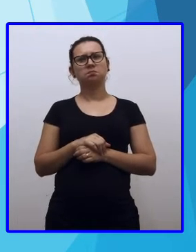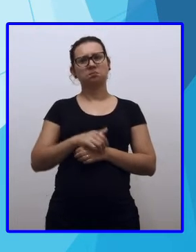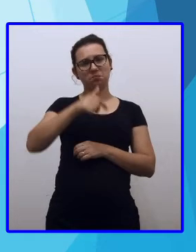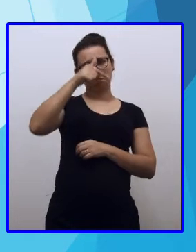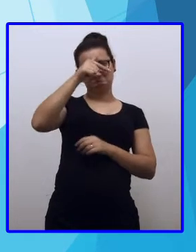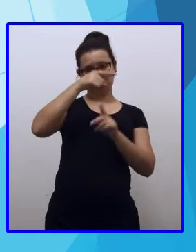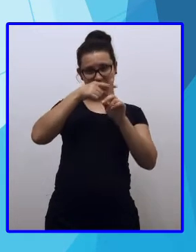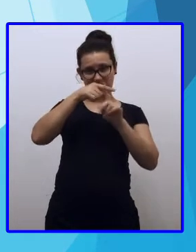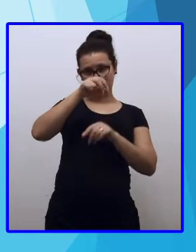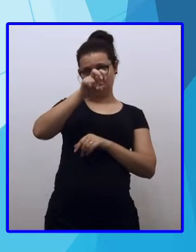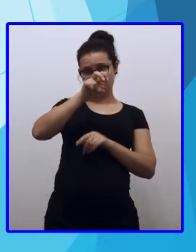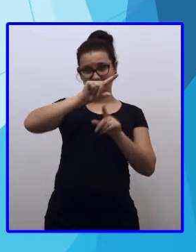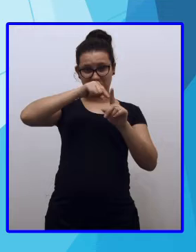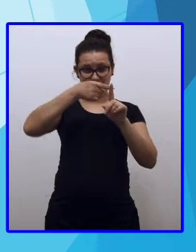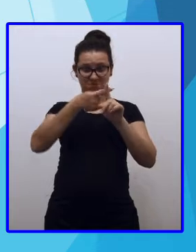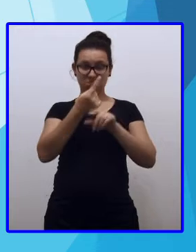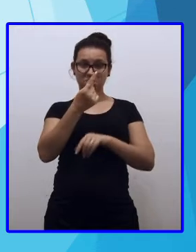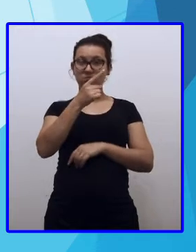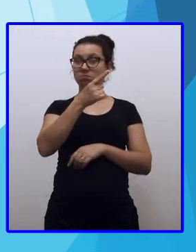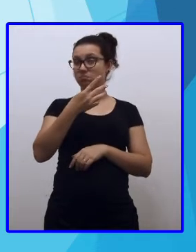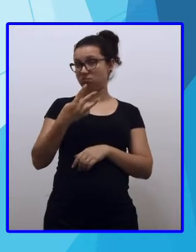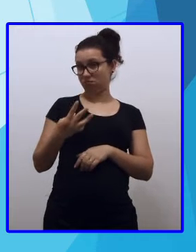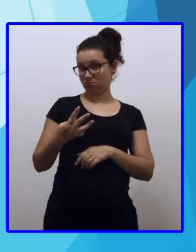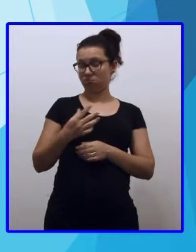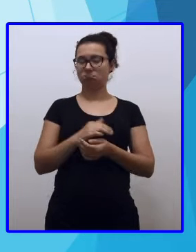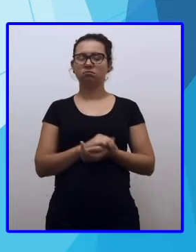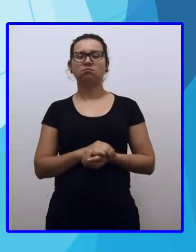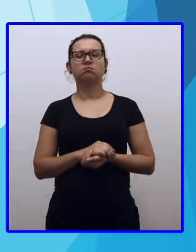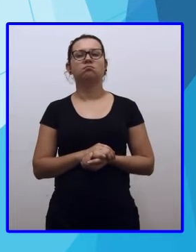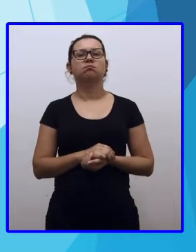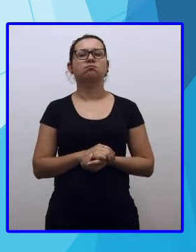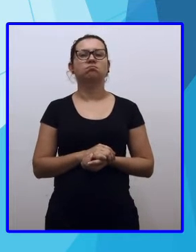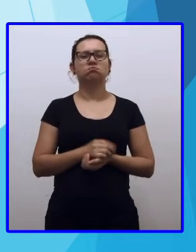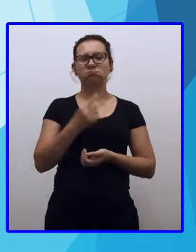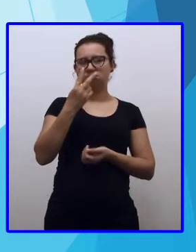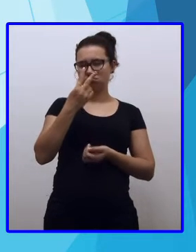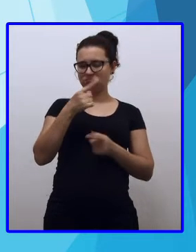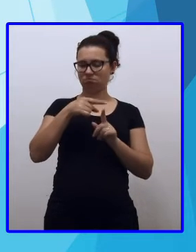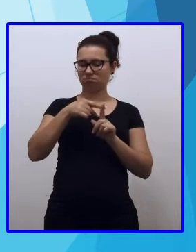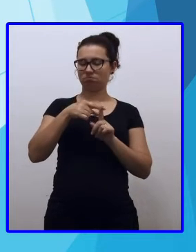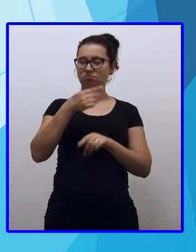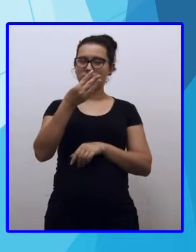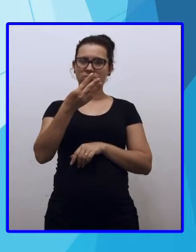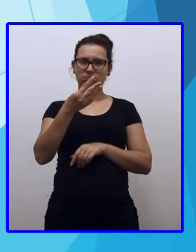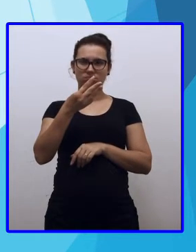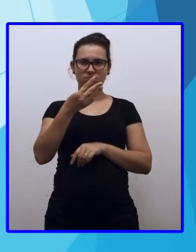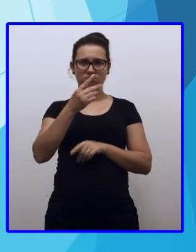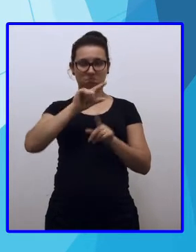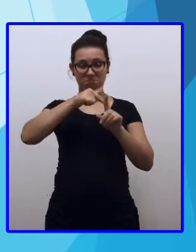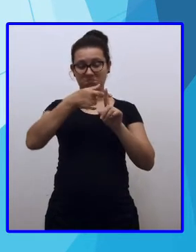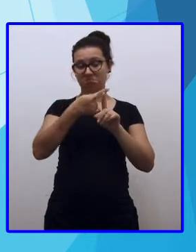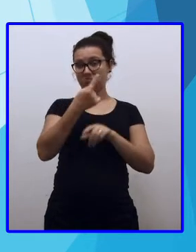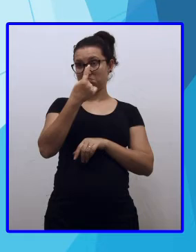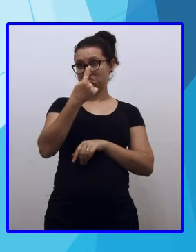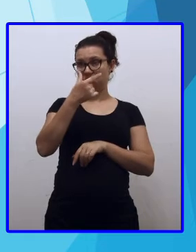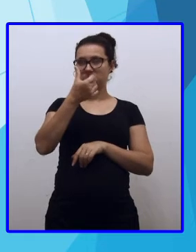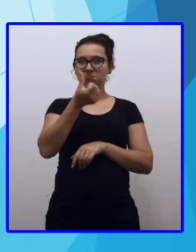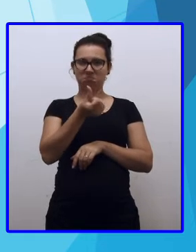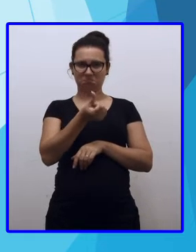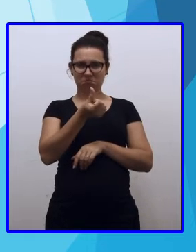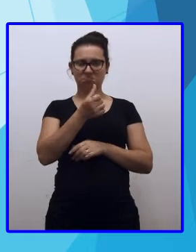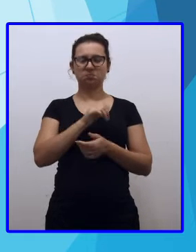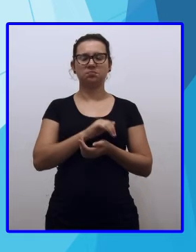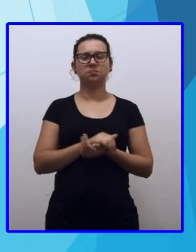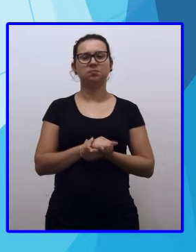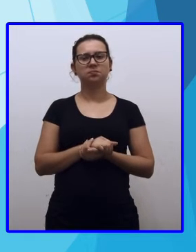mais cinco? Mais um? Treze. Dois mais três? Mais um? Seis.